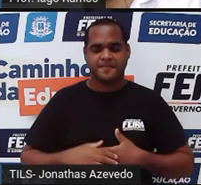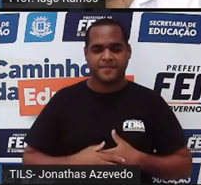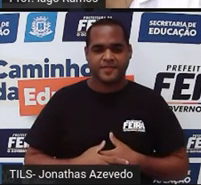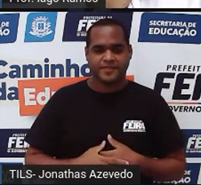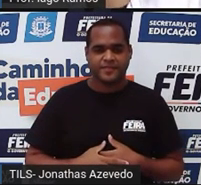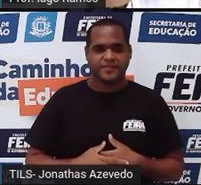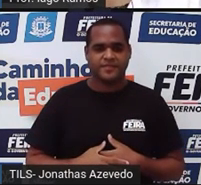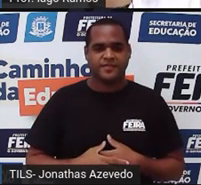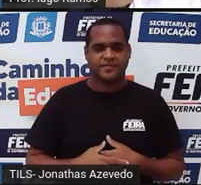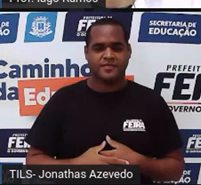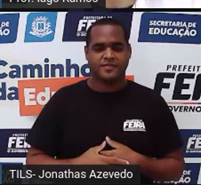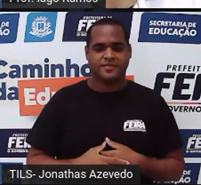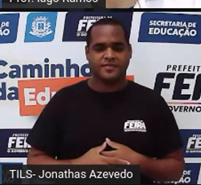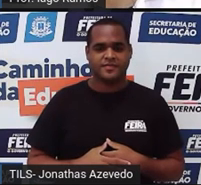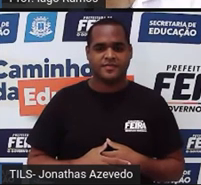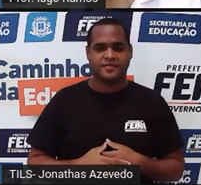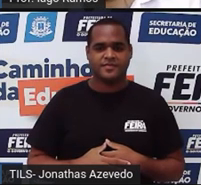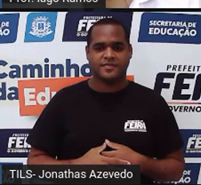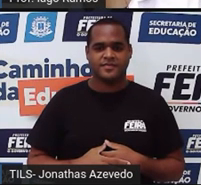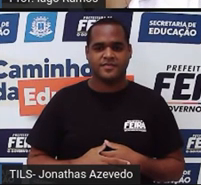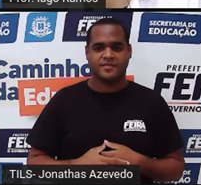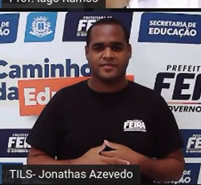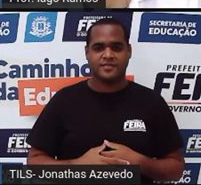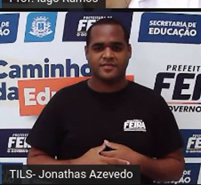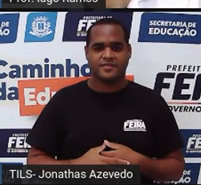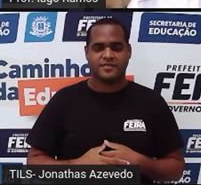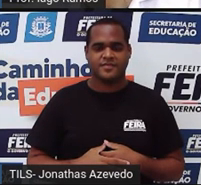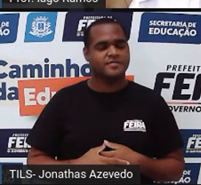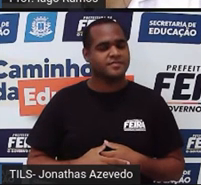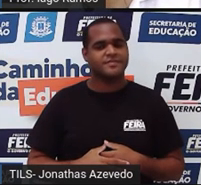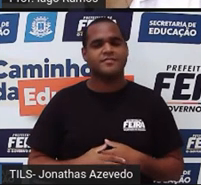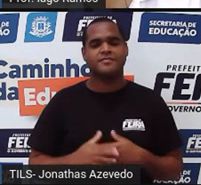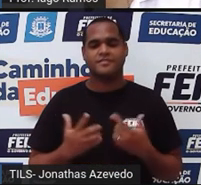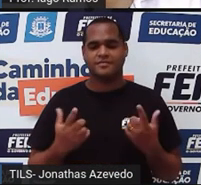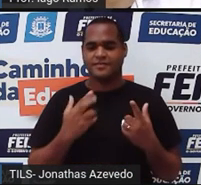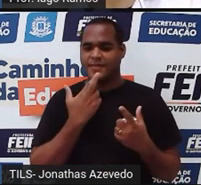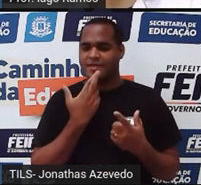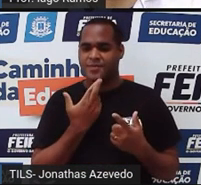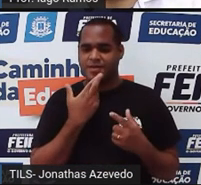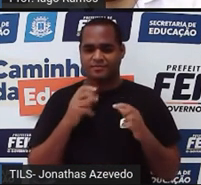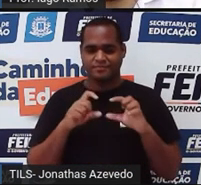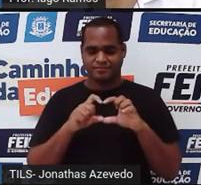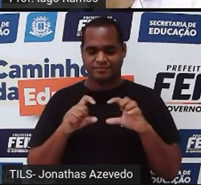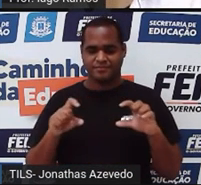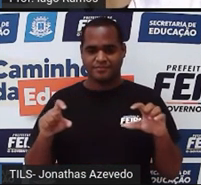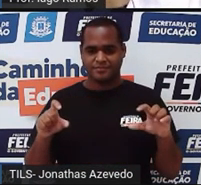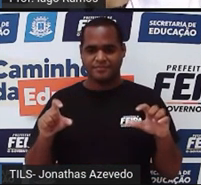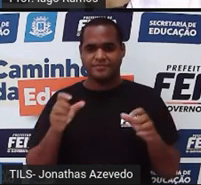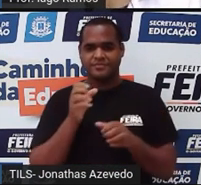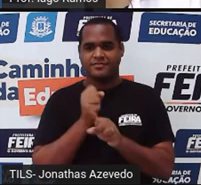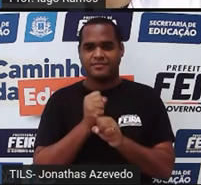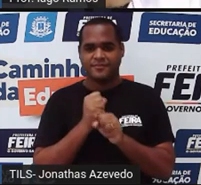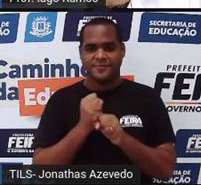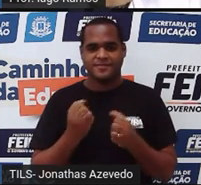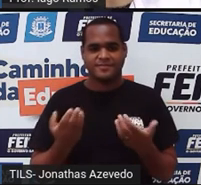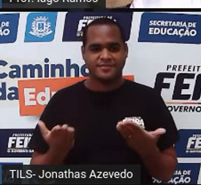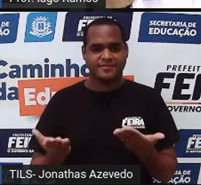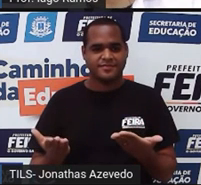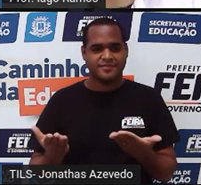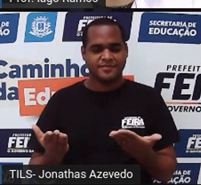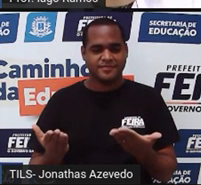10, de novo, e vezes 10, de novo. E aí a gente tem um total, né? De